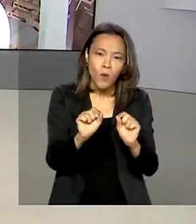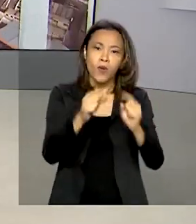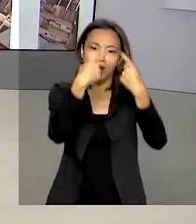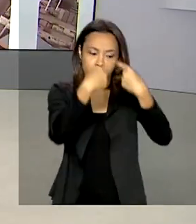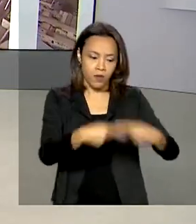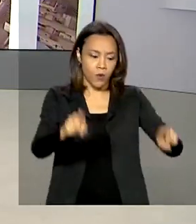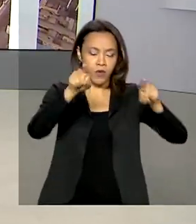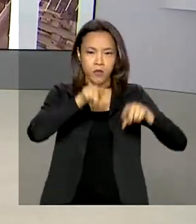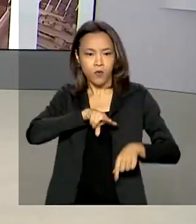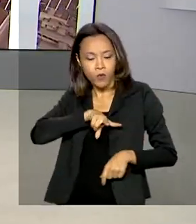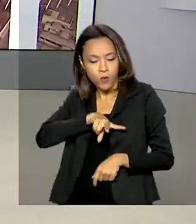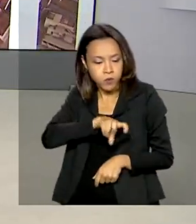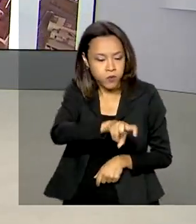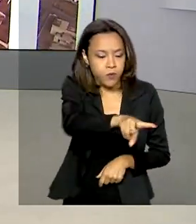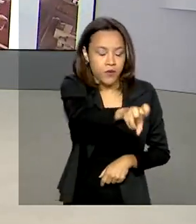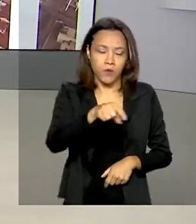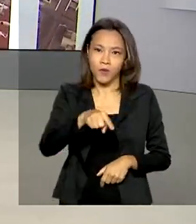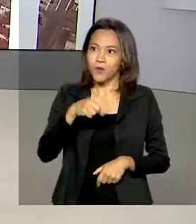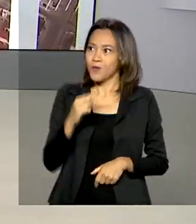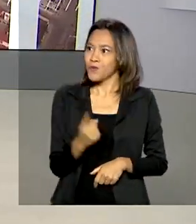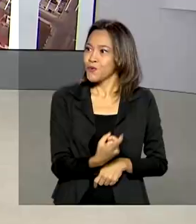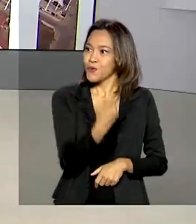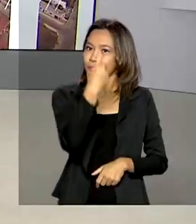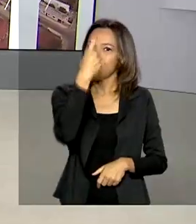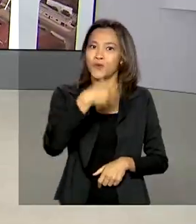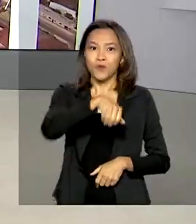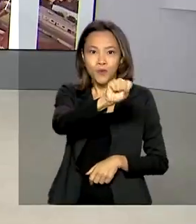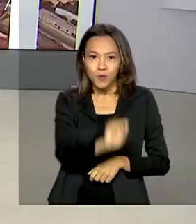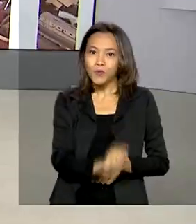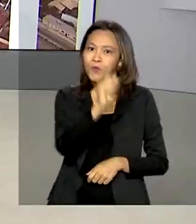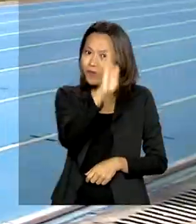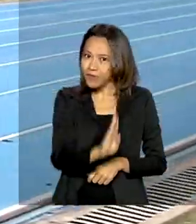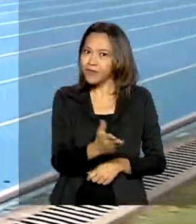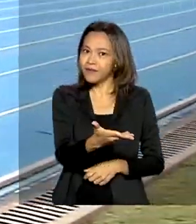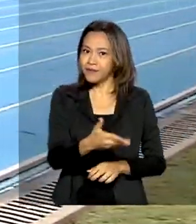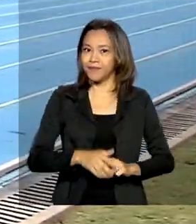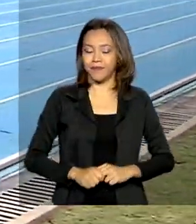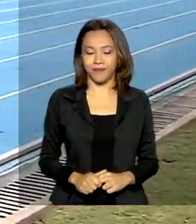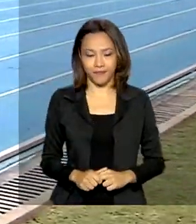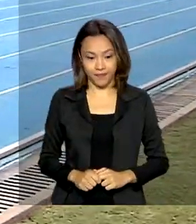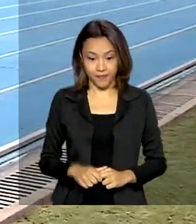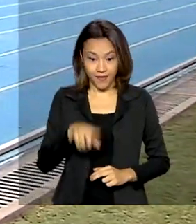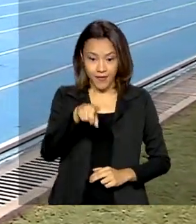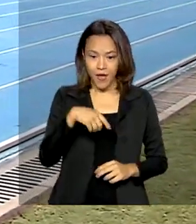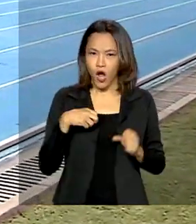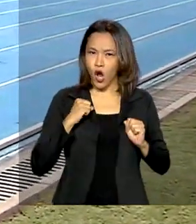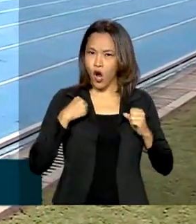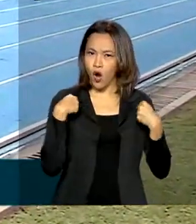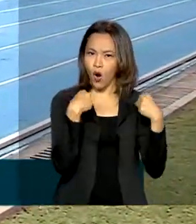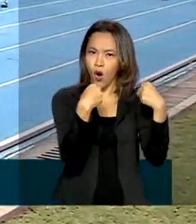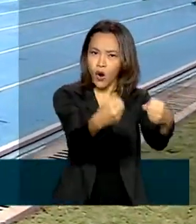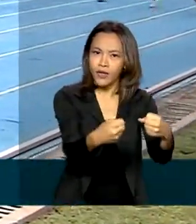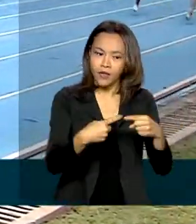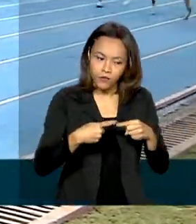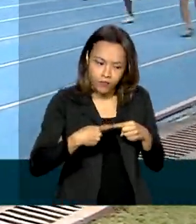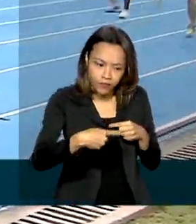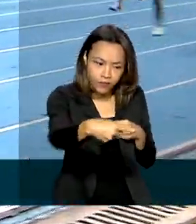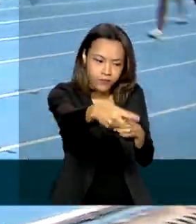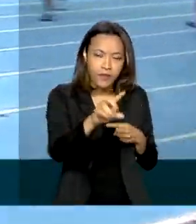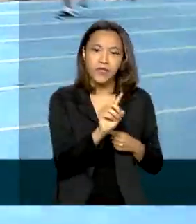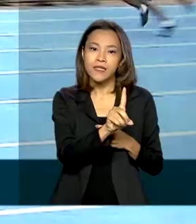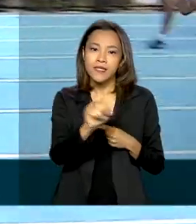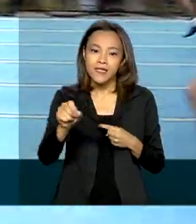Atletismo, uma obra inédita na região sul do país. Uma corrida de 100 metros com jovens